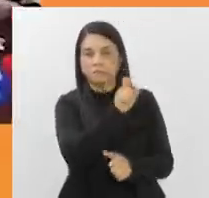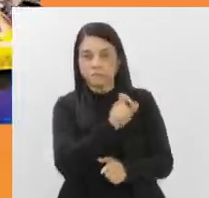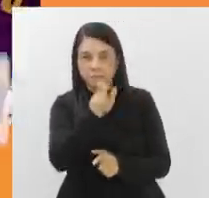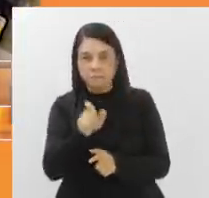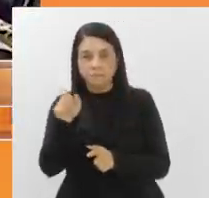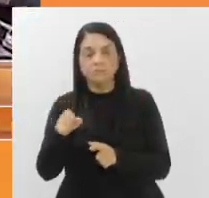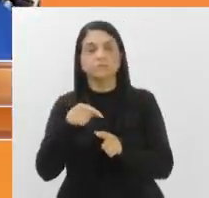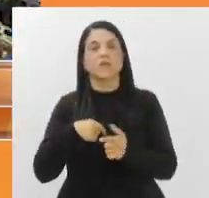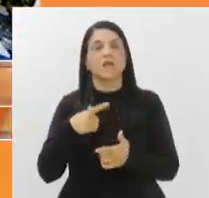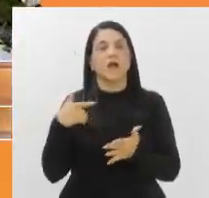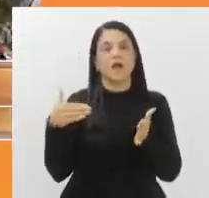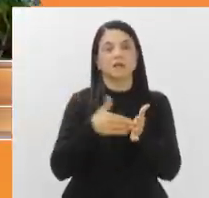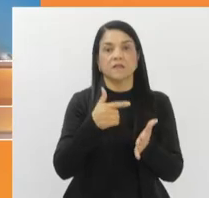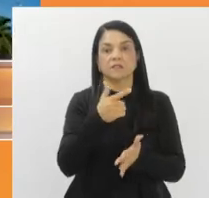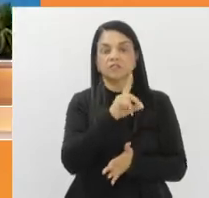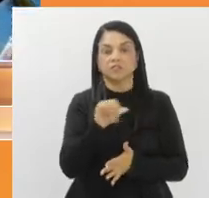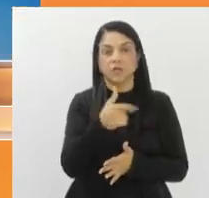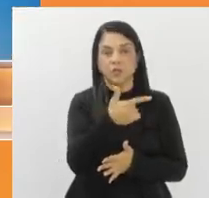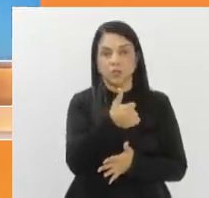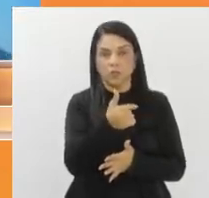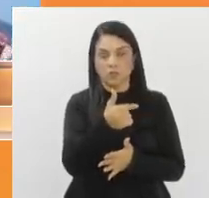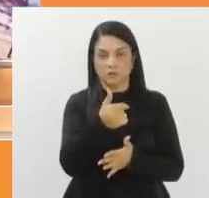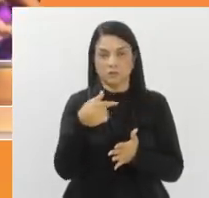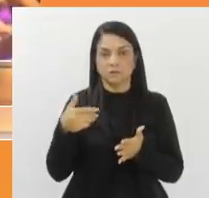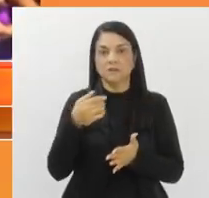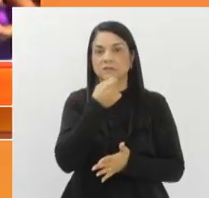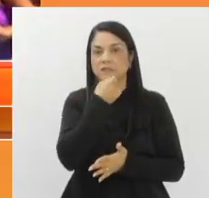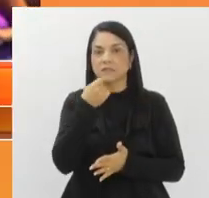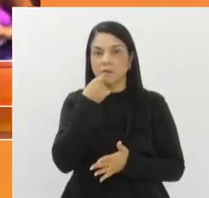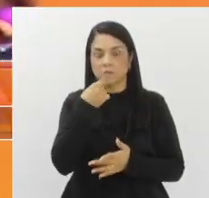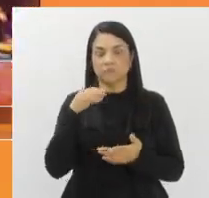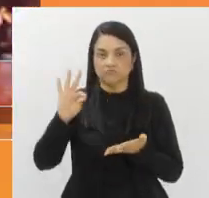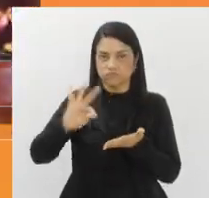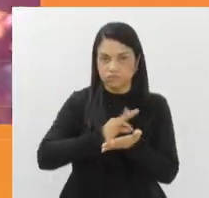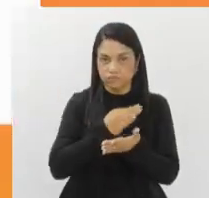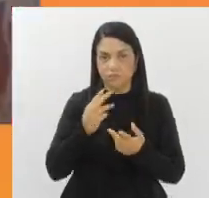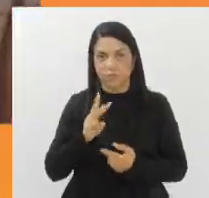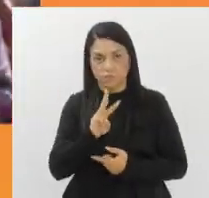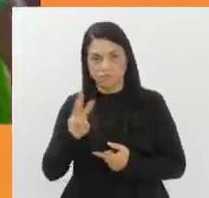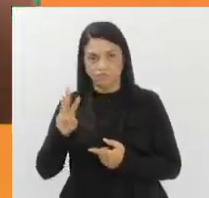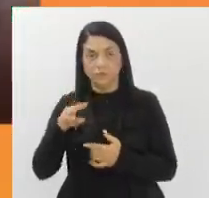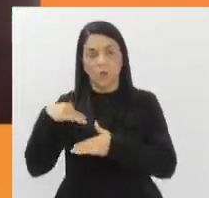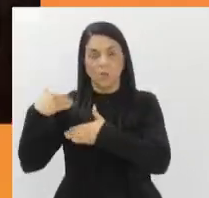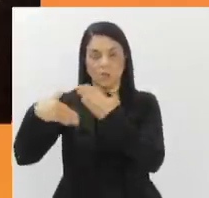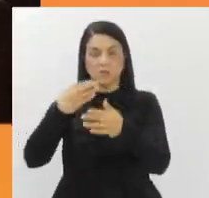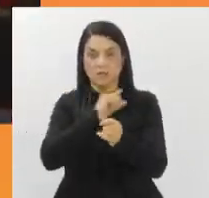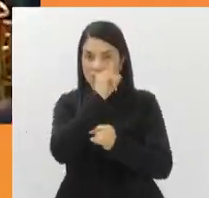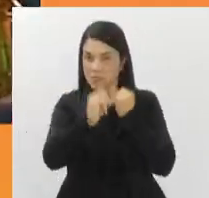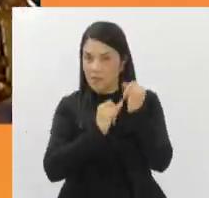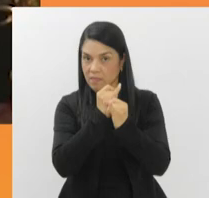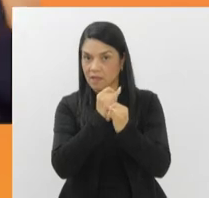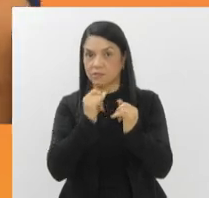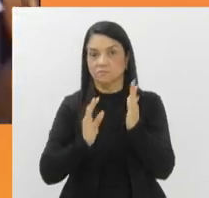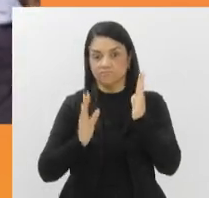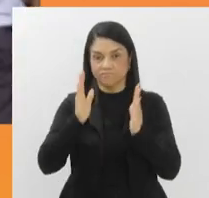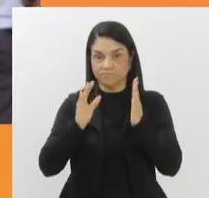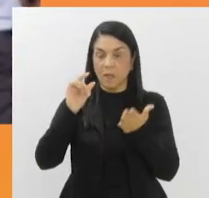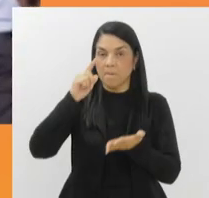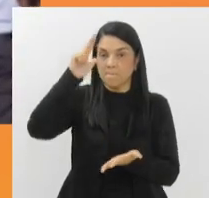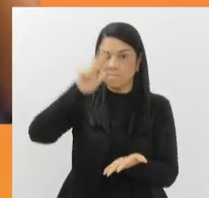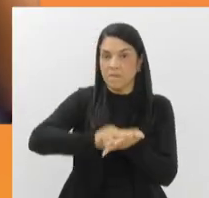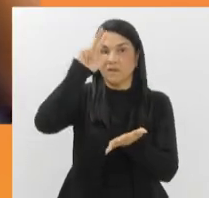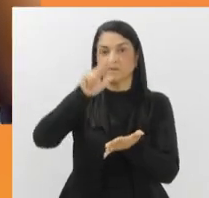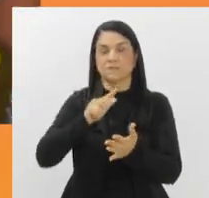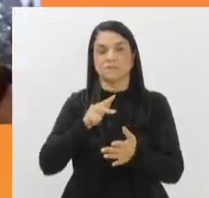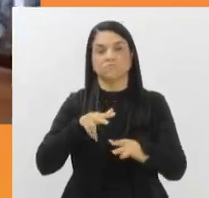setembro para se inscrever no site. O processo é todo realizado pela internet. O cadastro é a primeira etapa para a validação dos